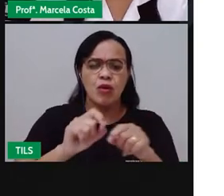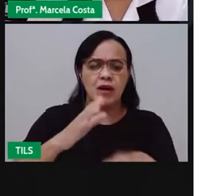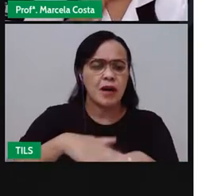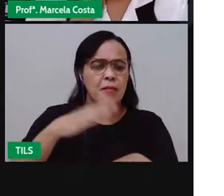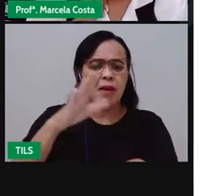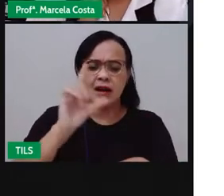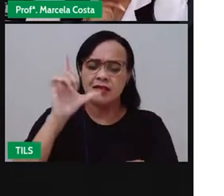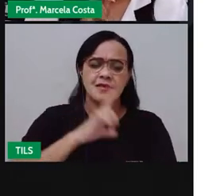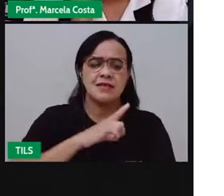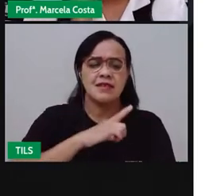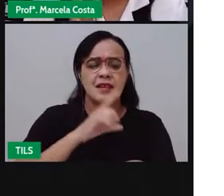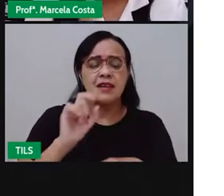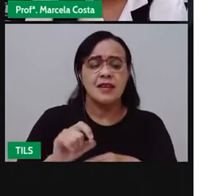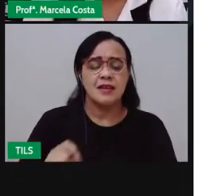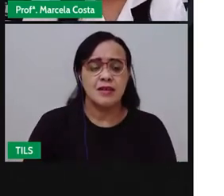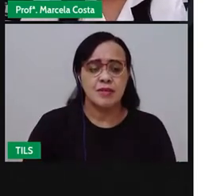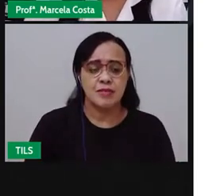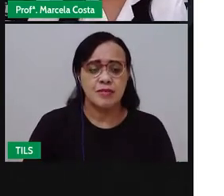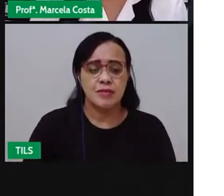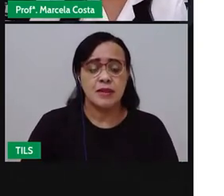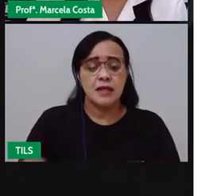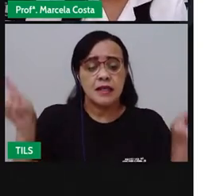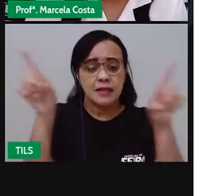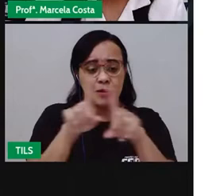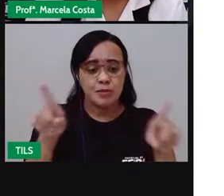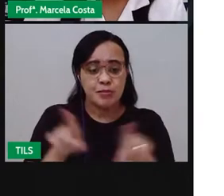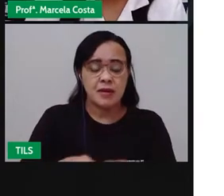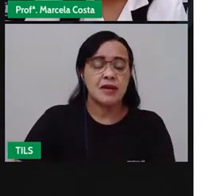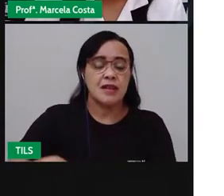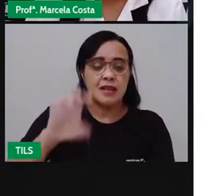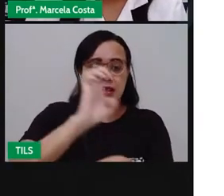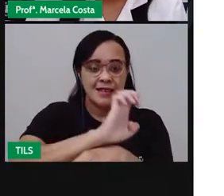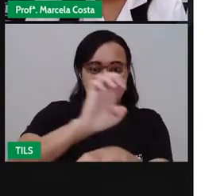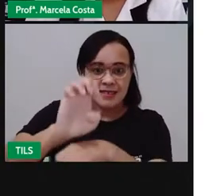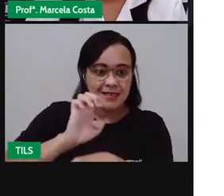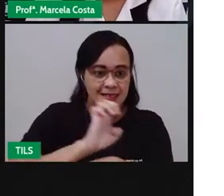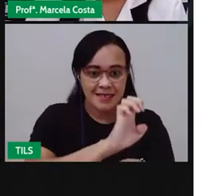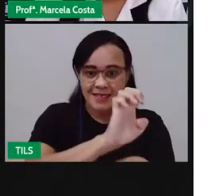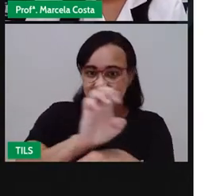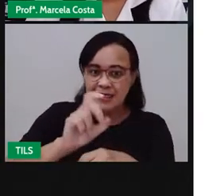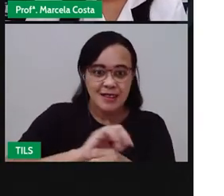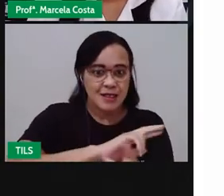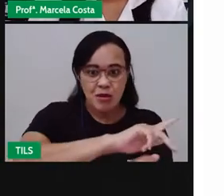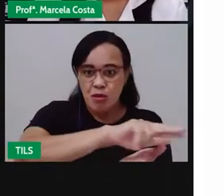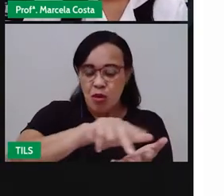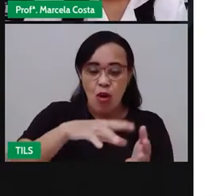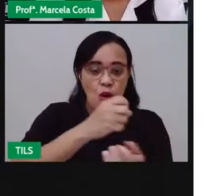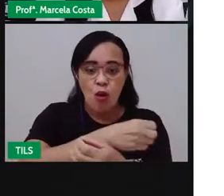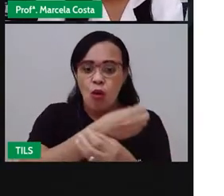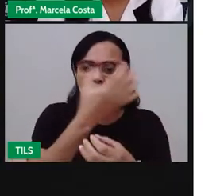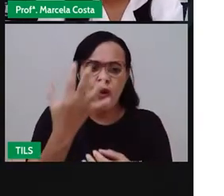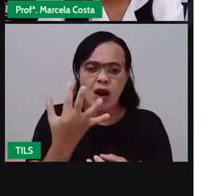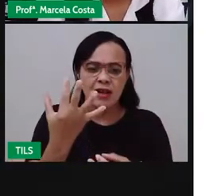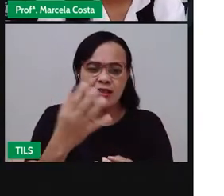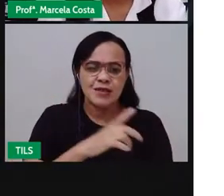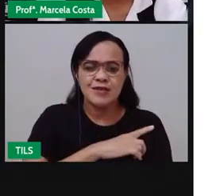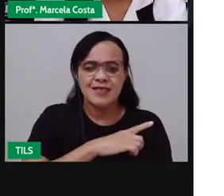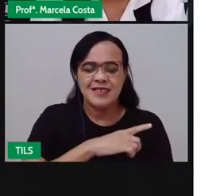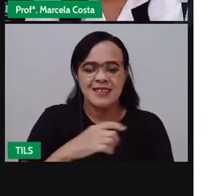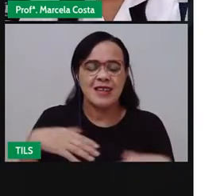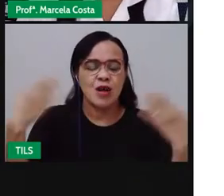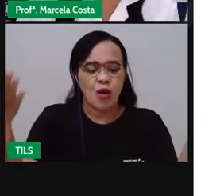Você sabe quantos estados tem na região Nordeste? Você vai descobrir